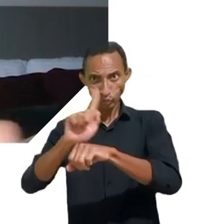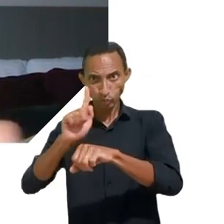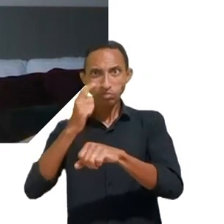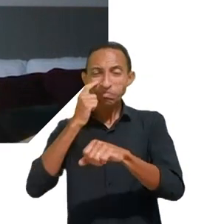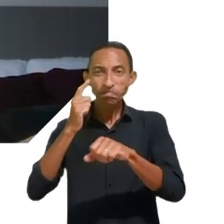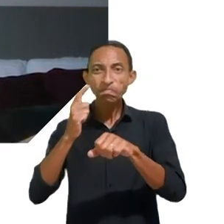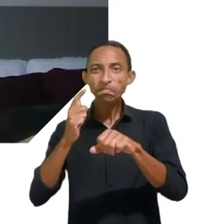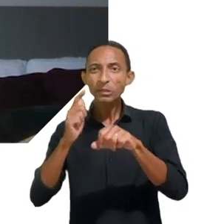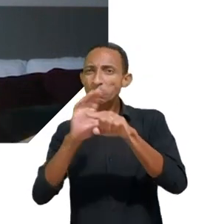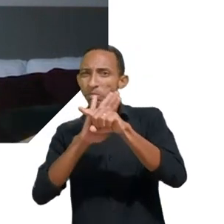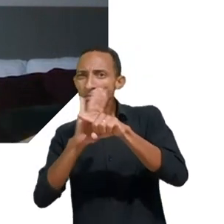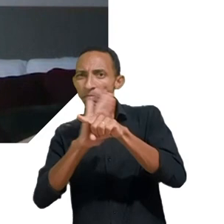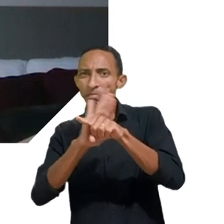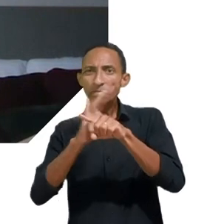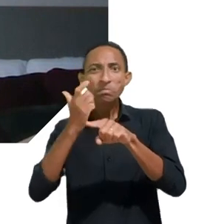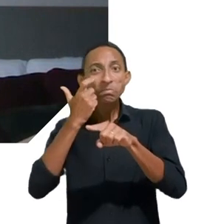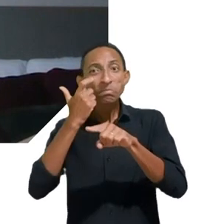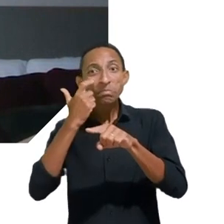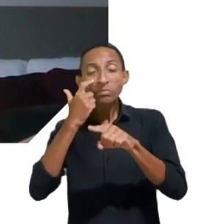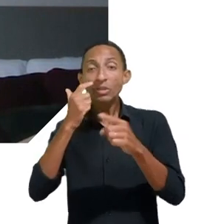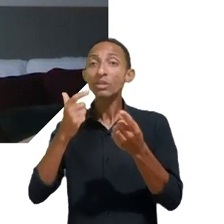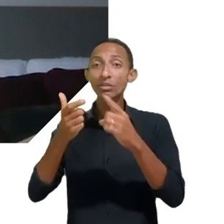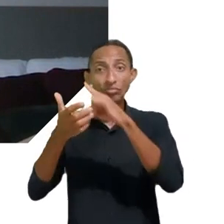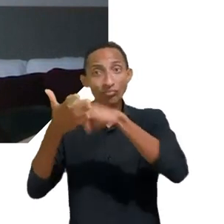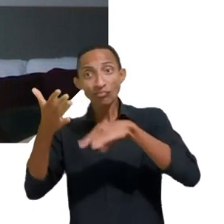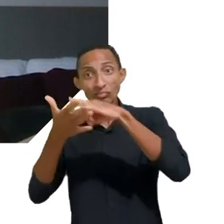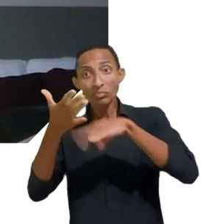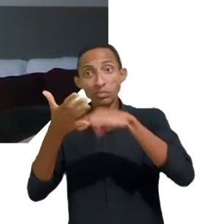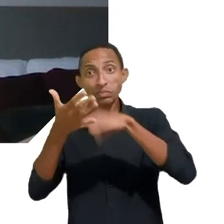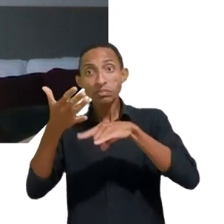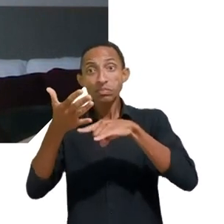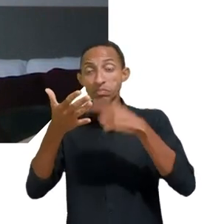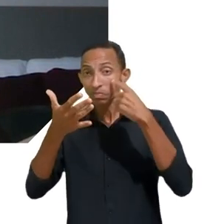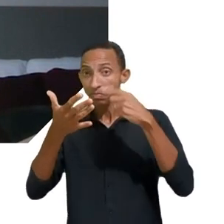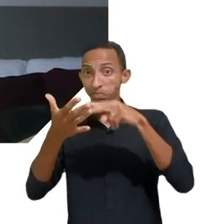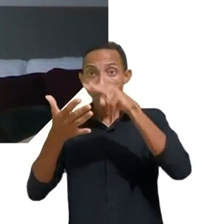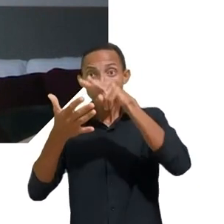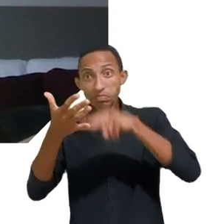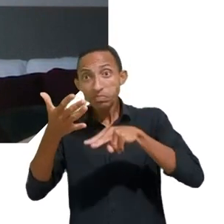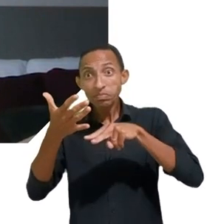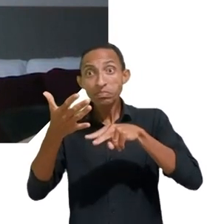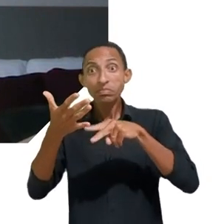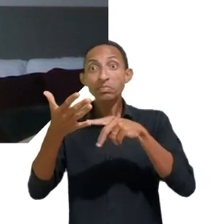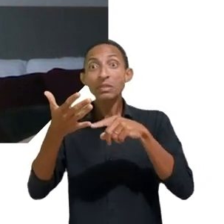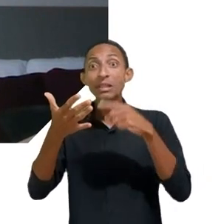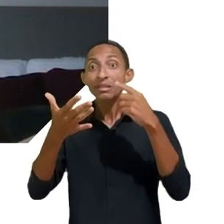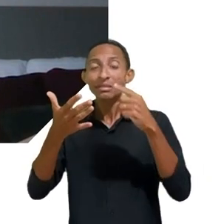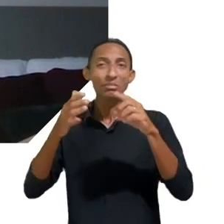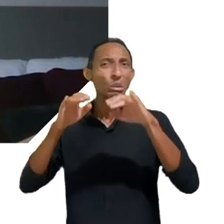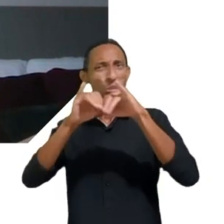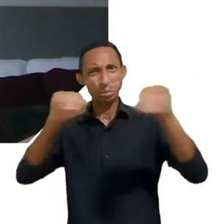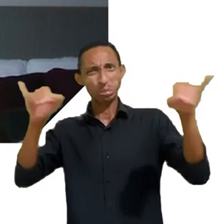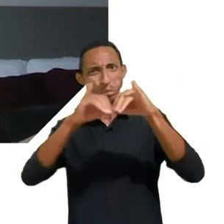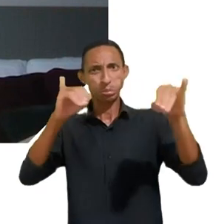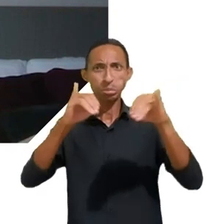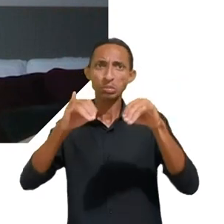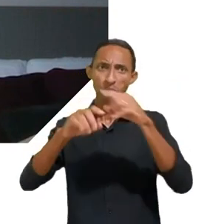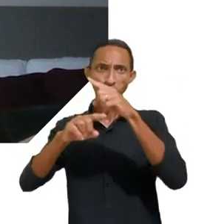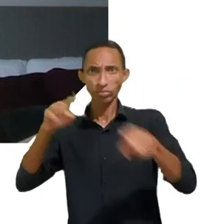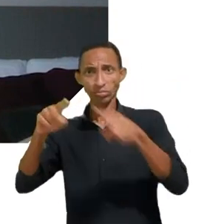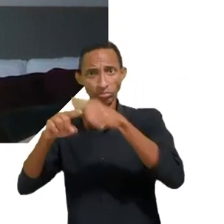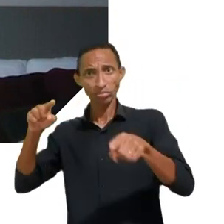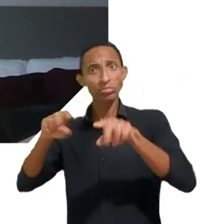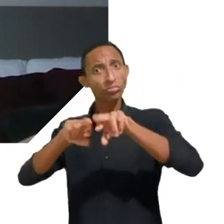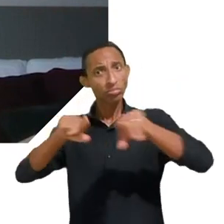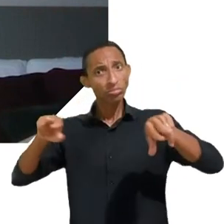com os documentos lidos, restringe publicidade, restringe uma série de outras questões pela